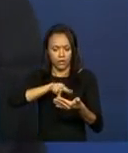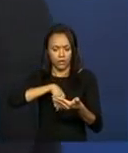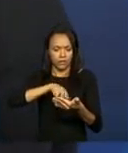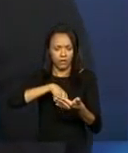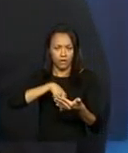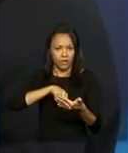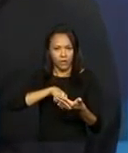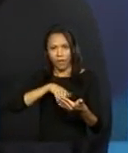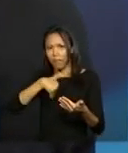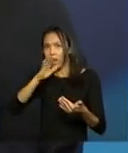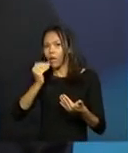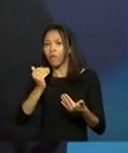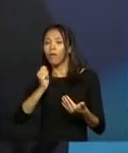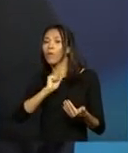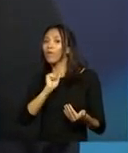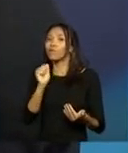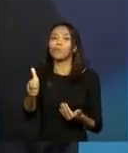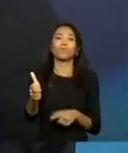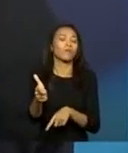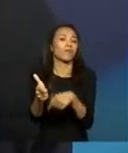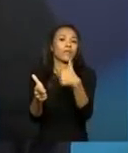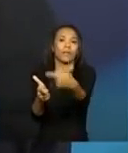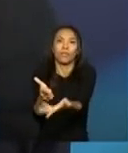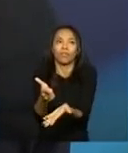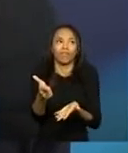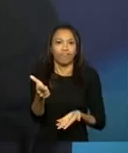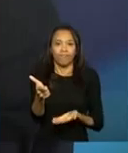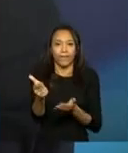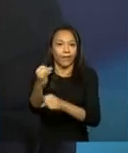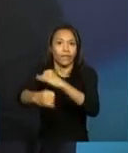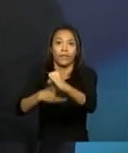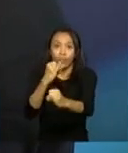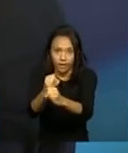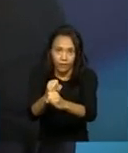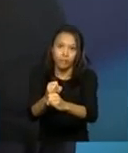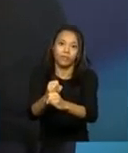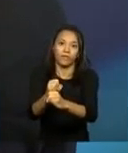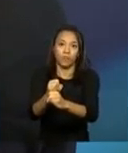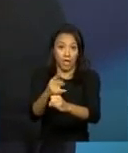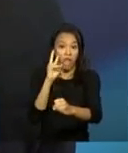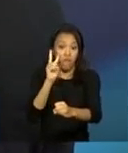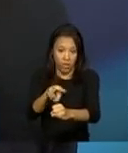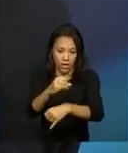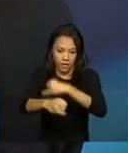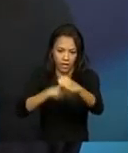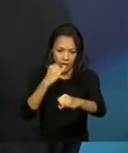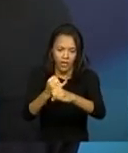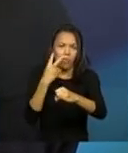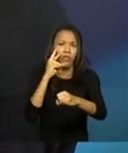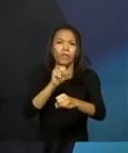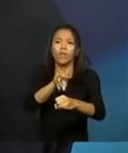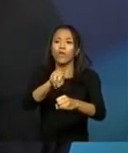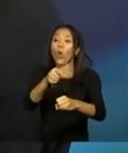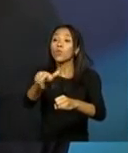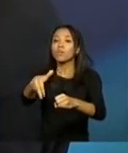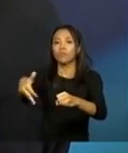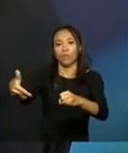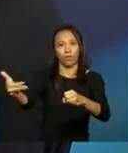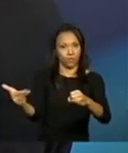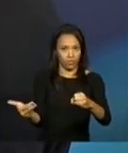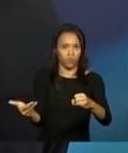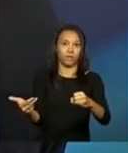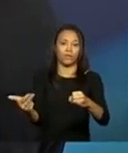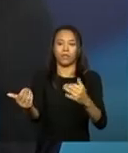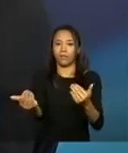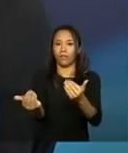revistas, é muito maior do que a internet. Ela é a segunda jornal, que também é imaginável, obviamente é